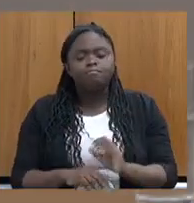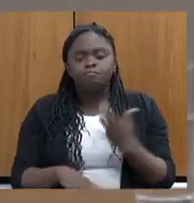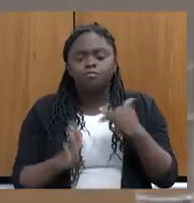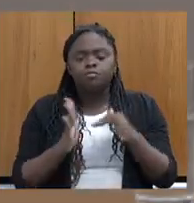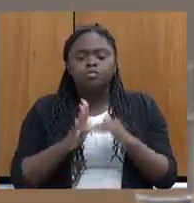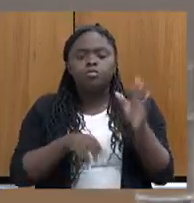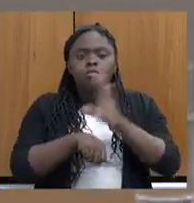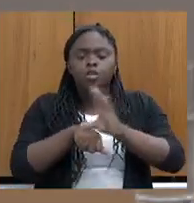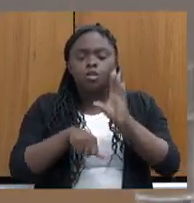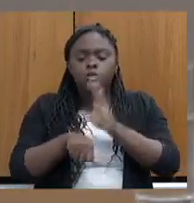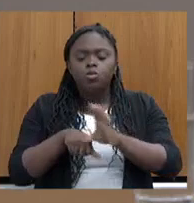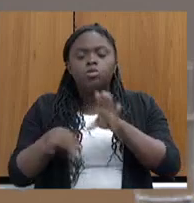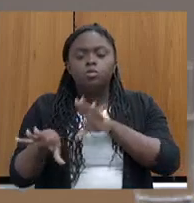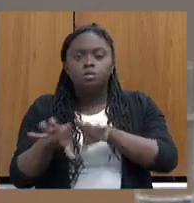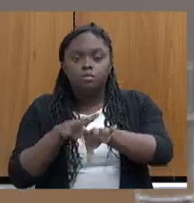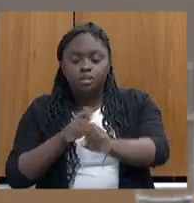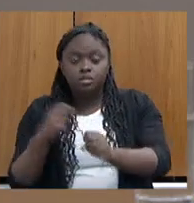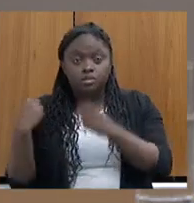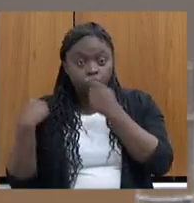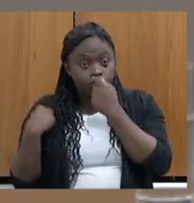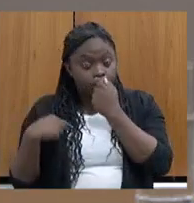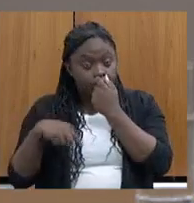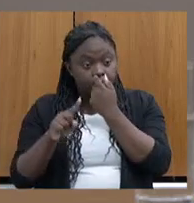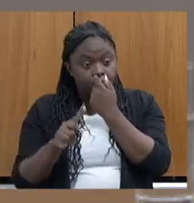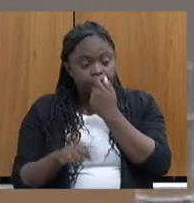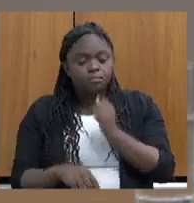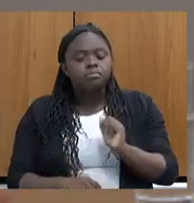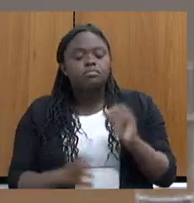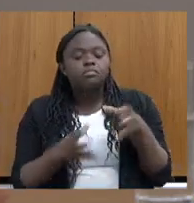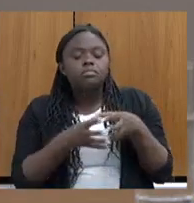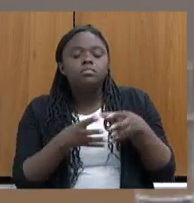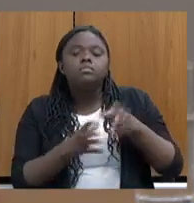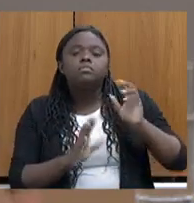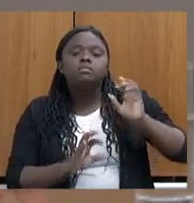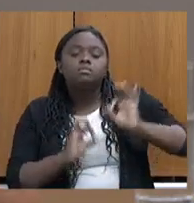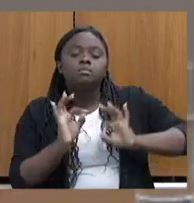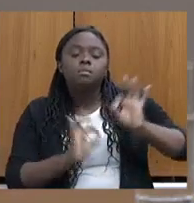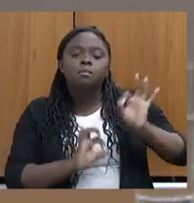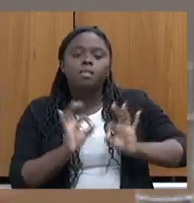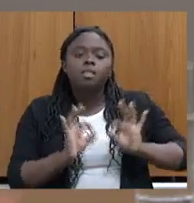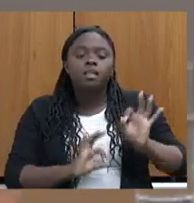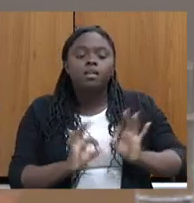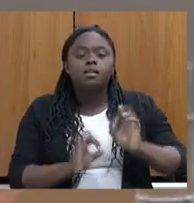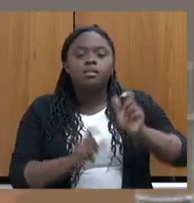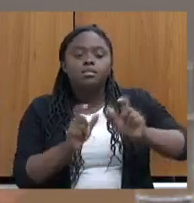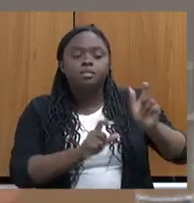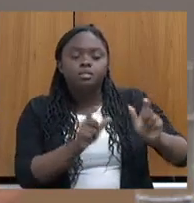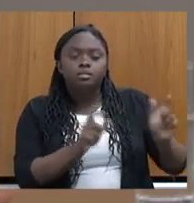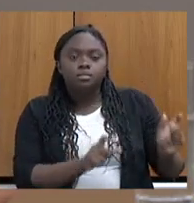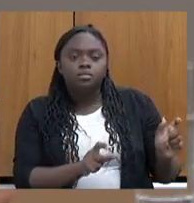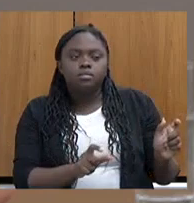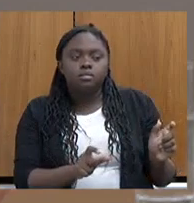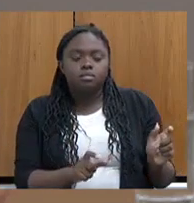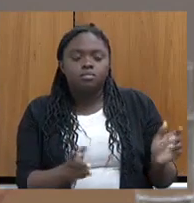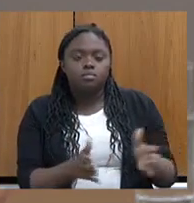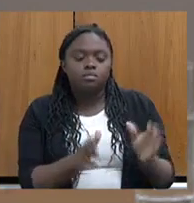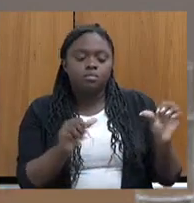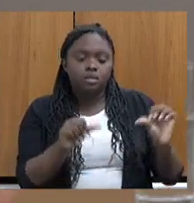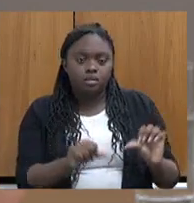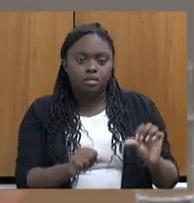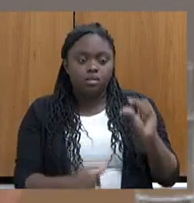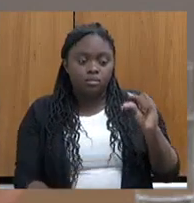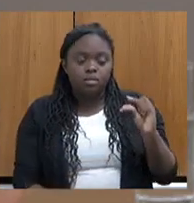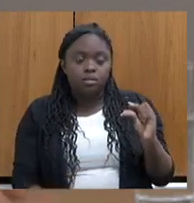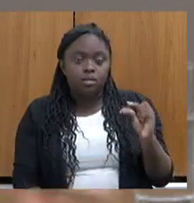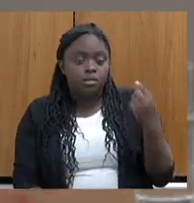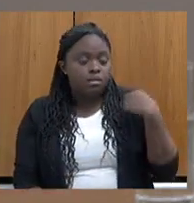qualificação do formato que nós vamos, o percentual de pessoas em grande vulnerabilidade é pequeno. Eles